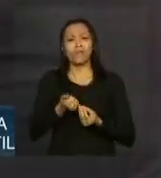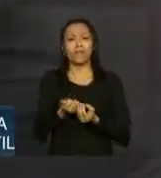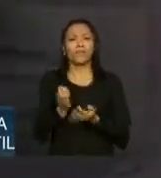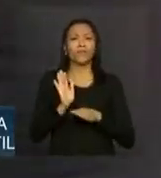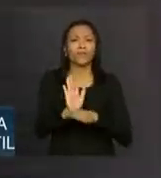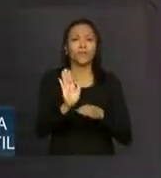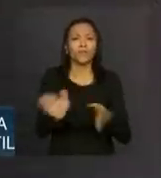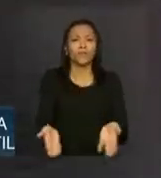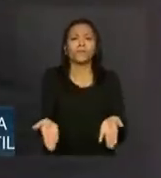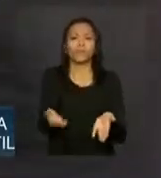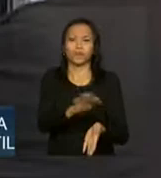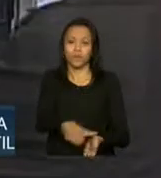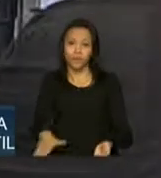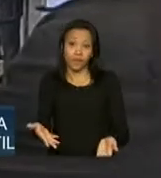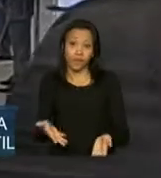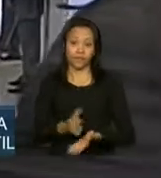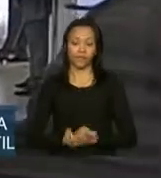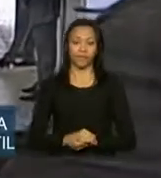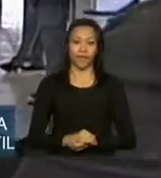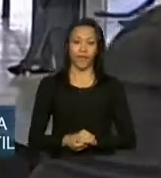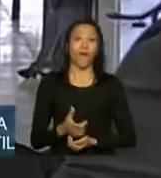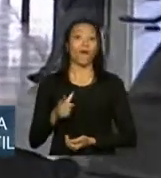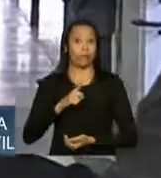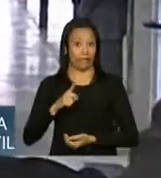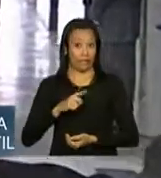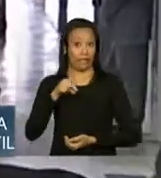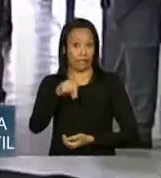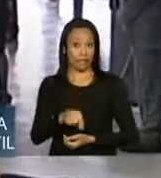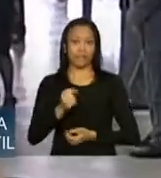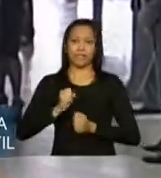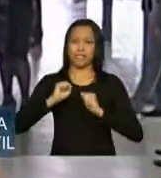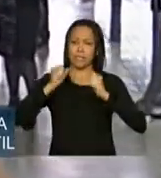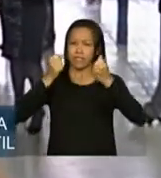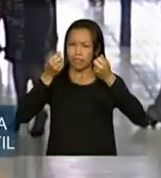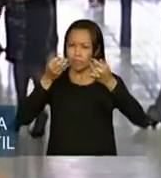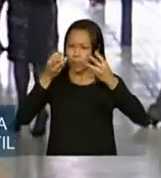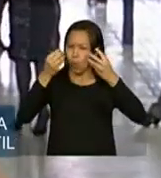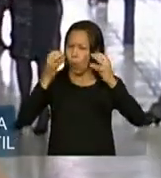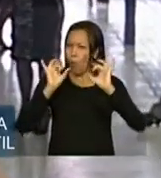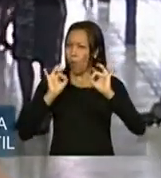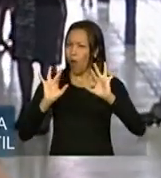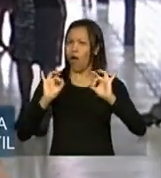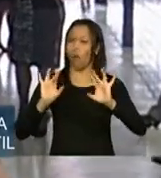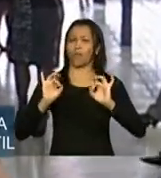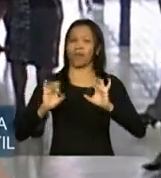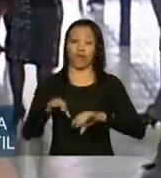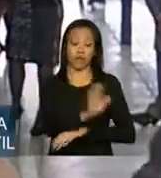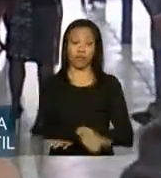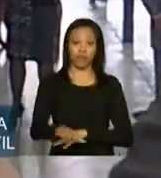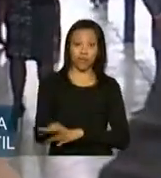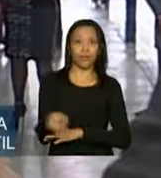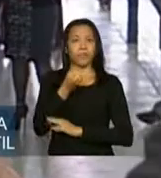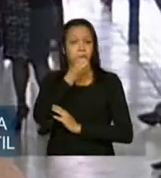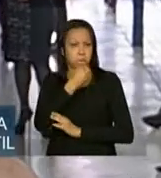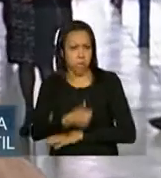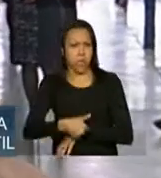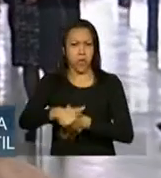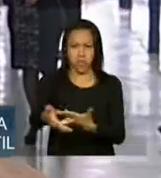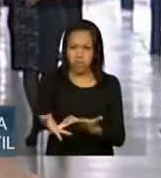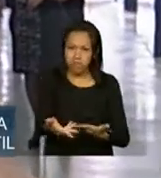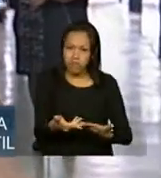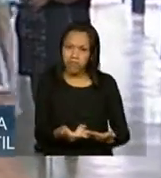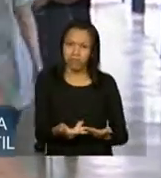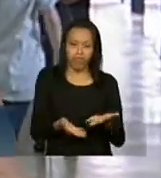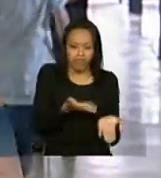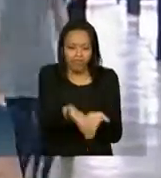das crianças aqui? Olha, eu tenho que destacar que é um atendimento de alta qualidade. As crianças são muito bem atendidas aqui,